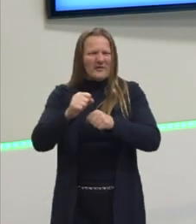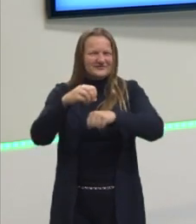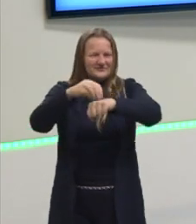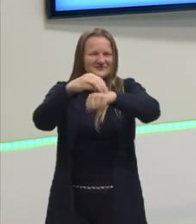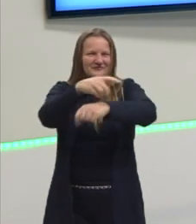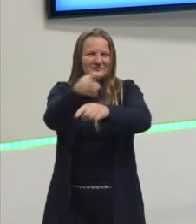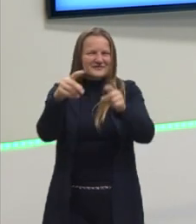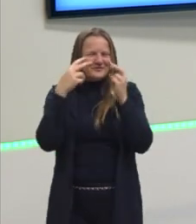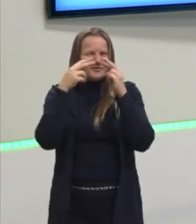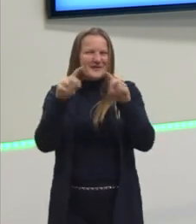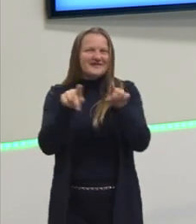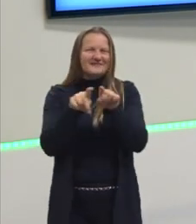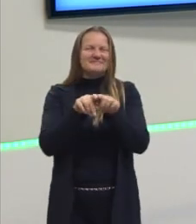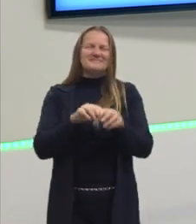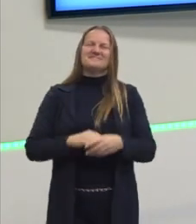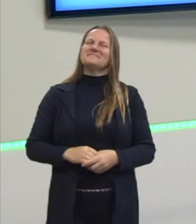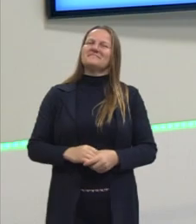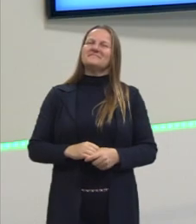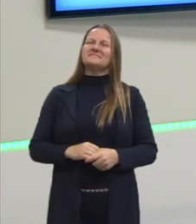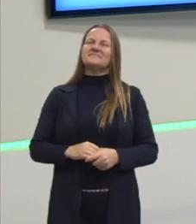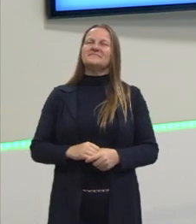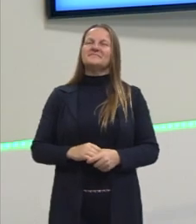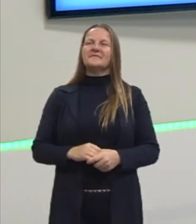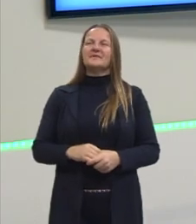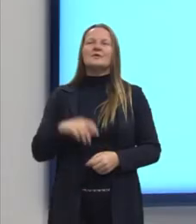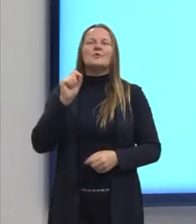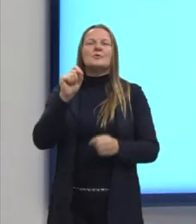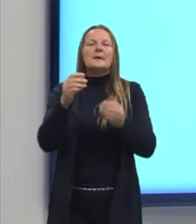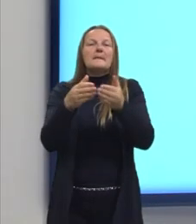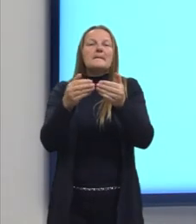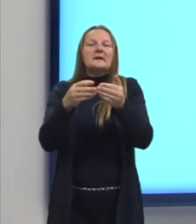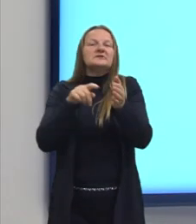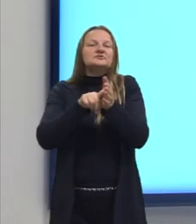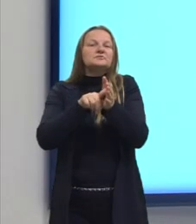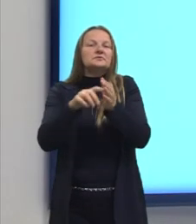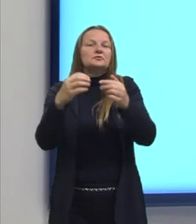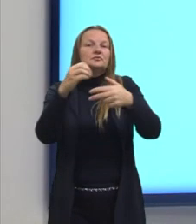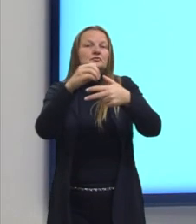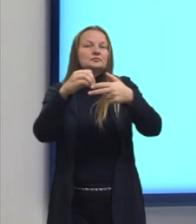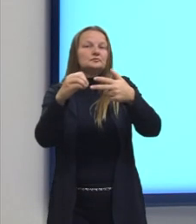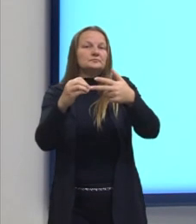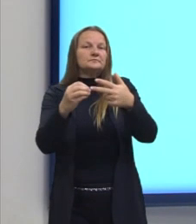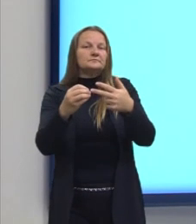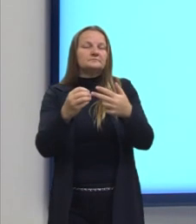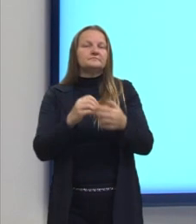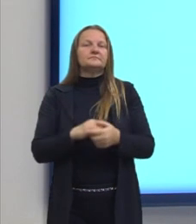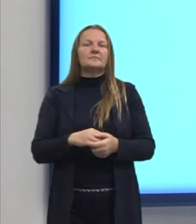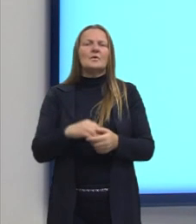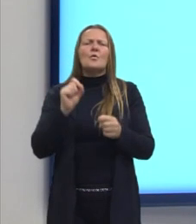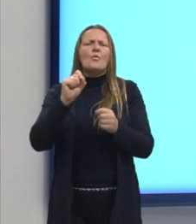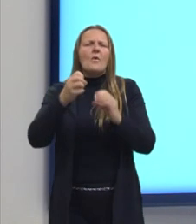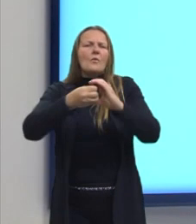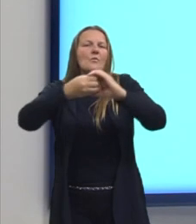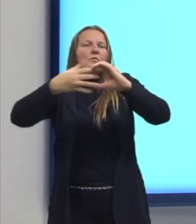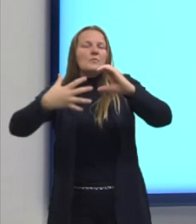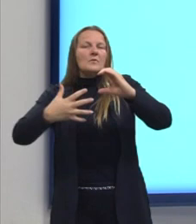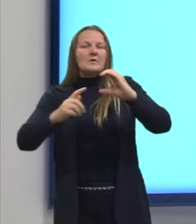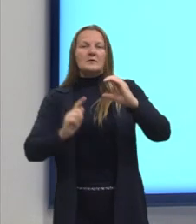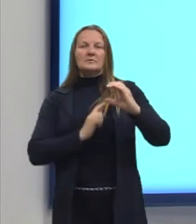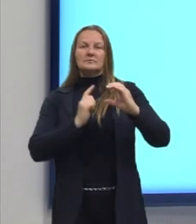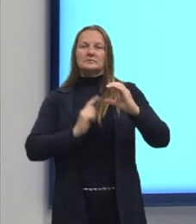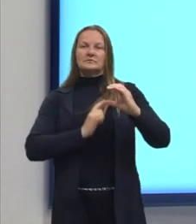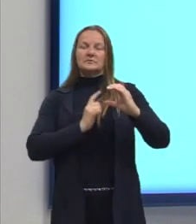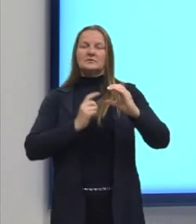vocês assistirem. O que nos pede a questão? Qual aspecto da organização gramatical